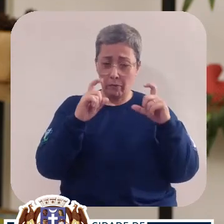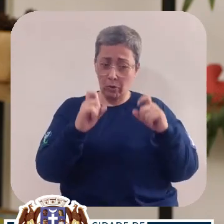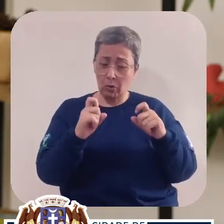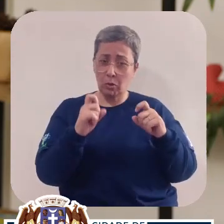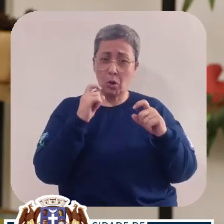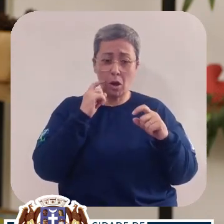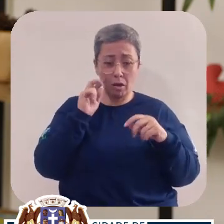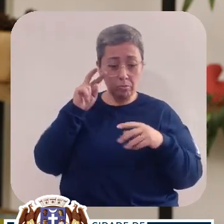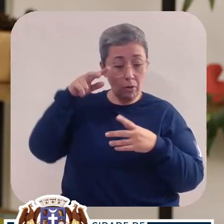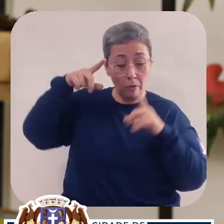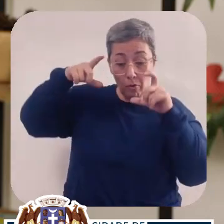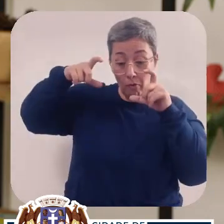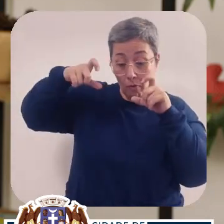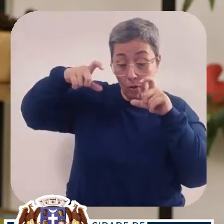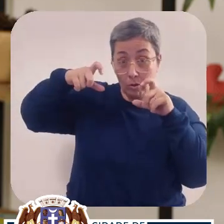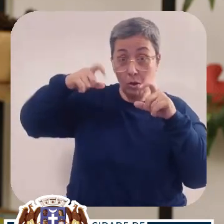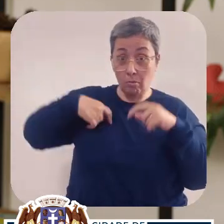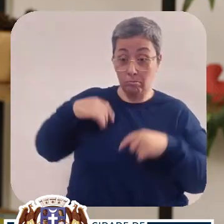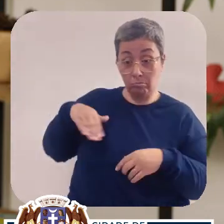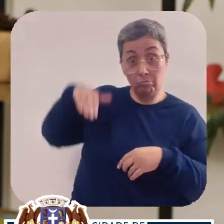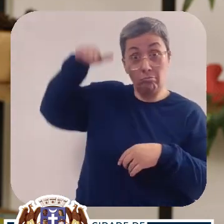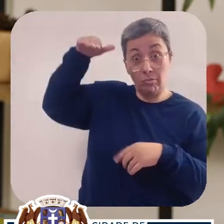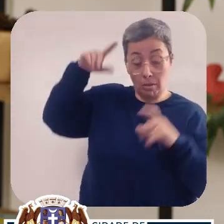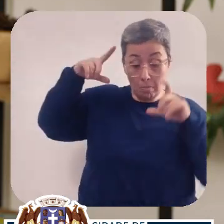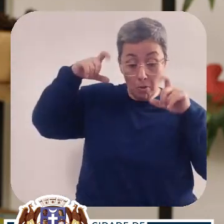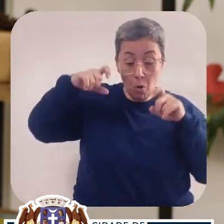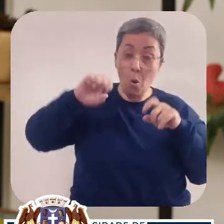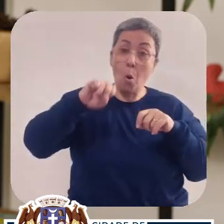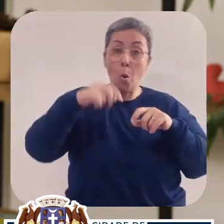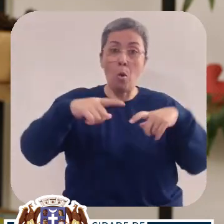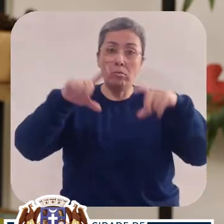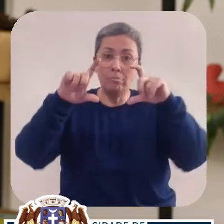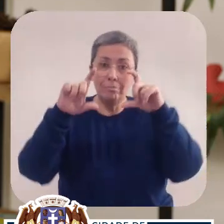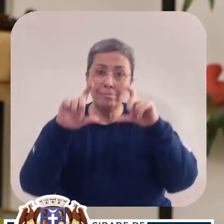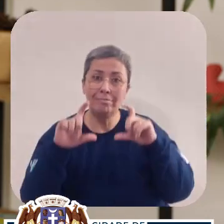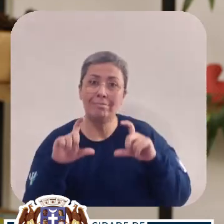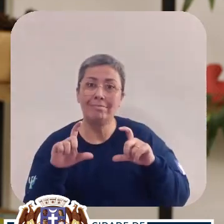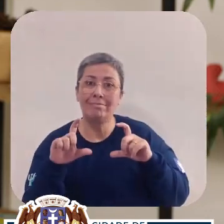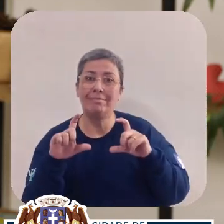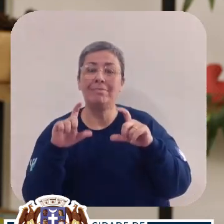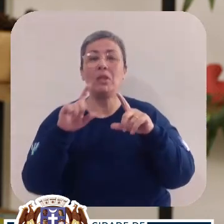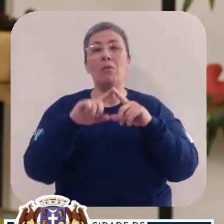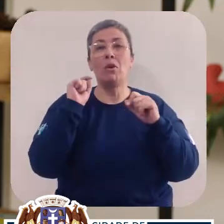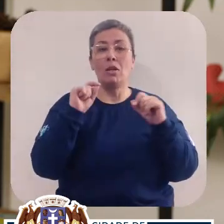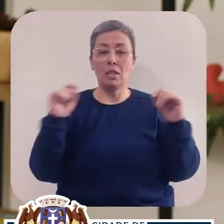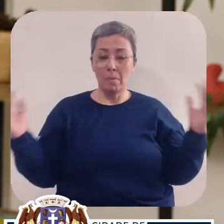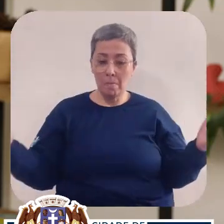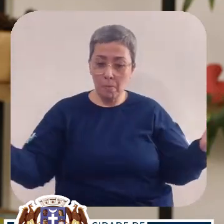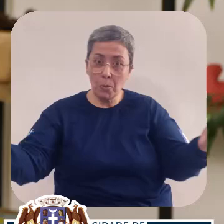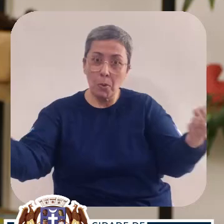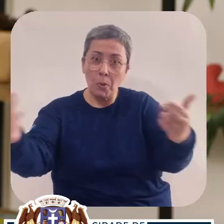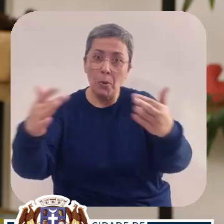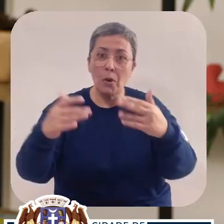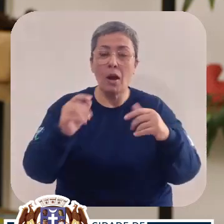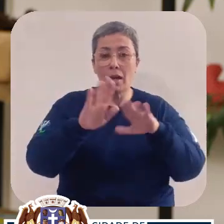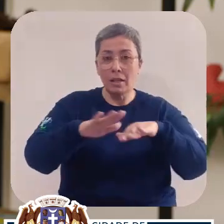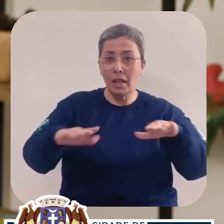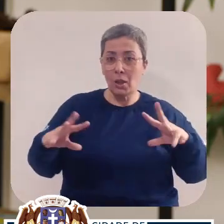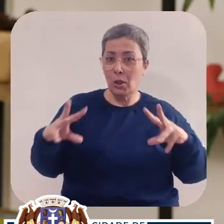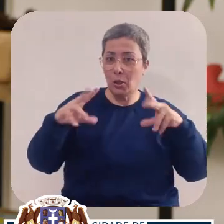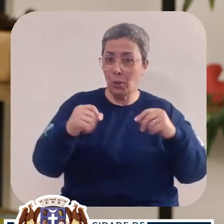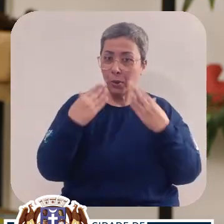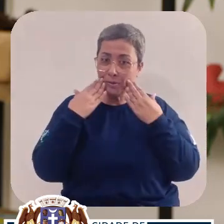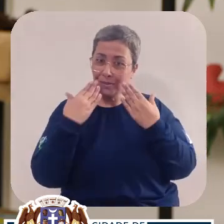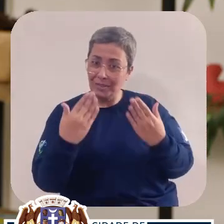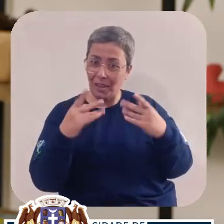tira foto de cima para baixo na sua altura ou tira na altura da criança? Você reúne o maior número de crianças